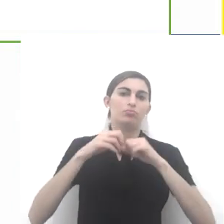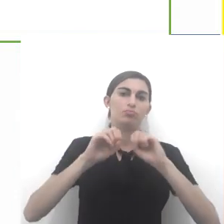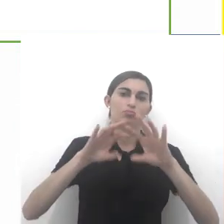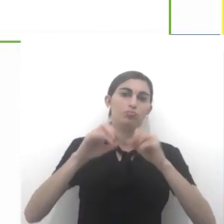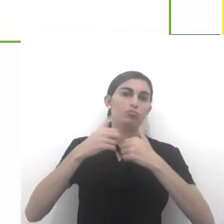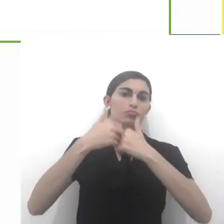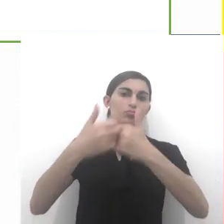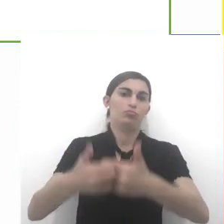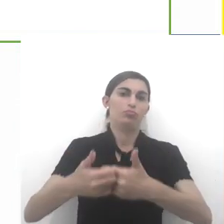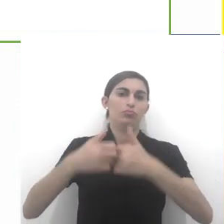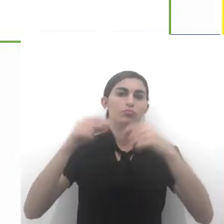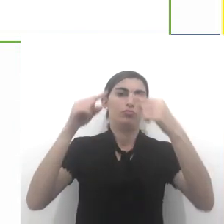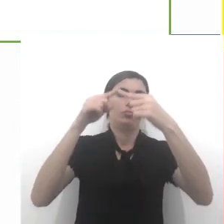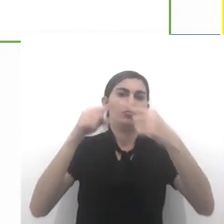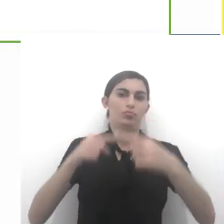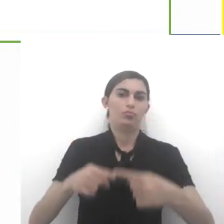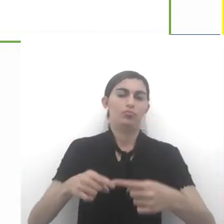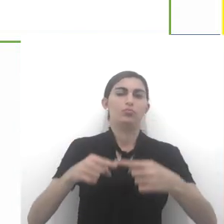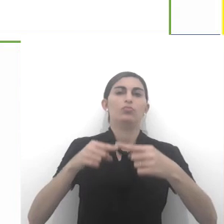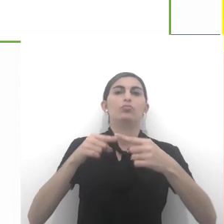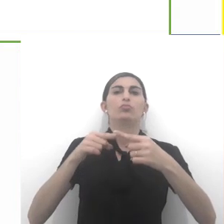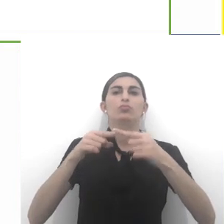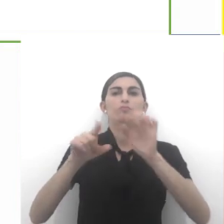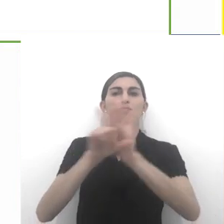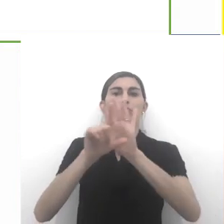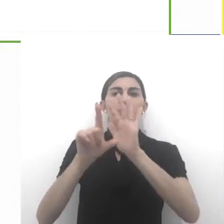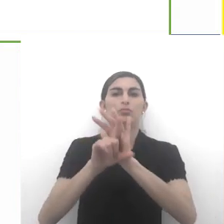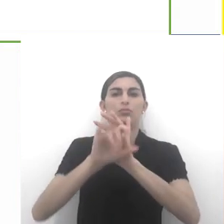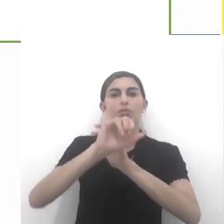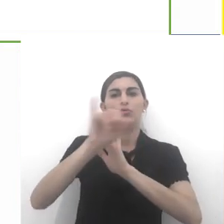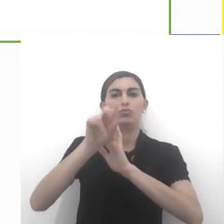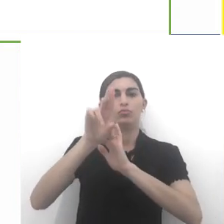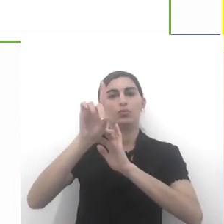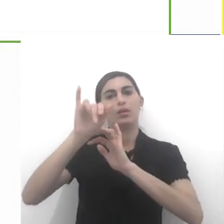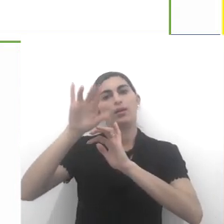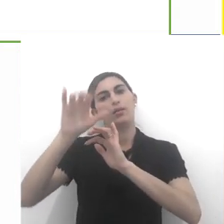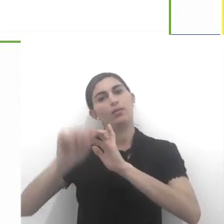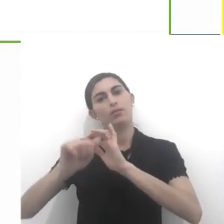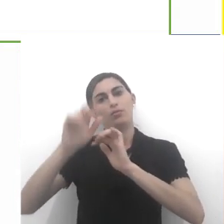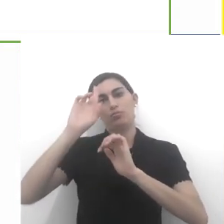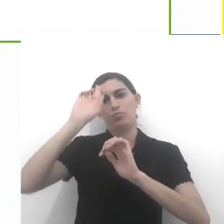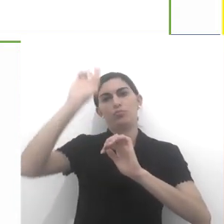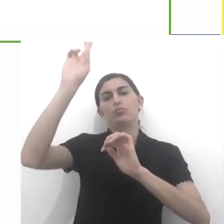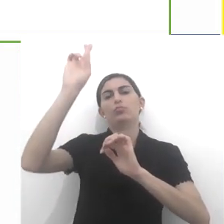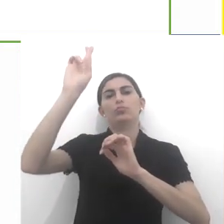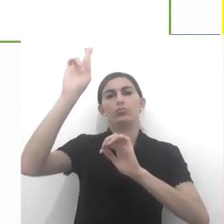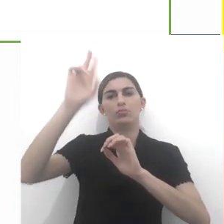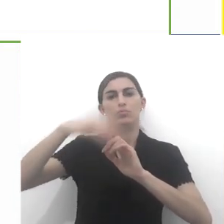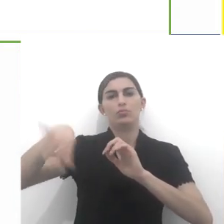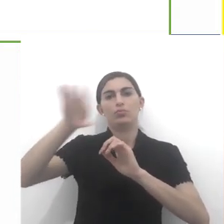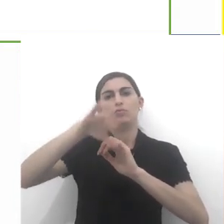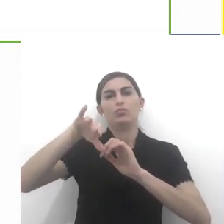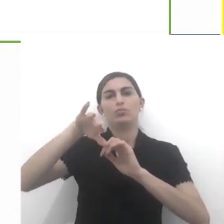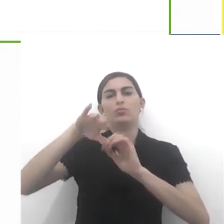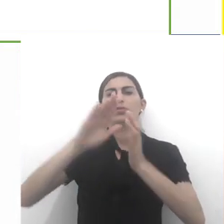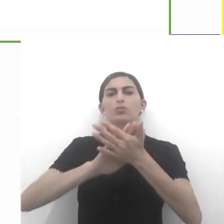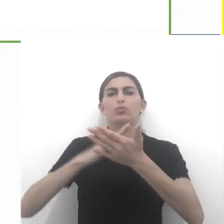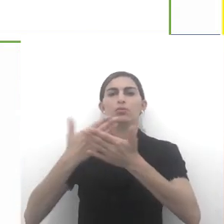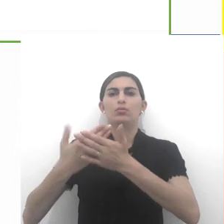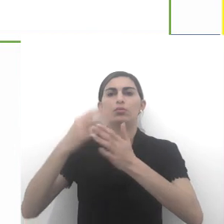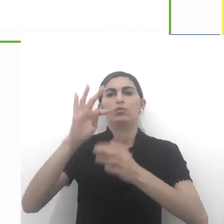auxilia na aplicação da lei judaica e possui autoridade sobre a